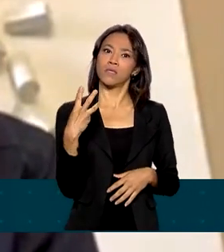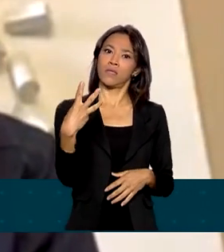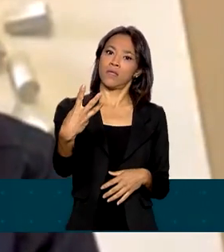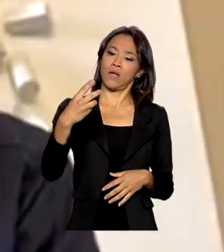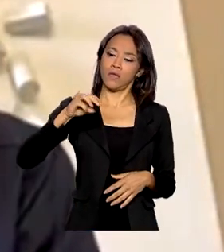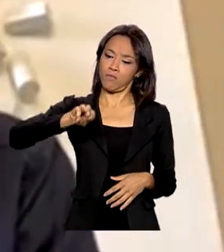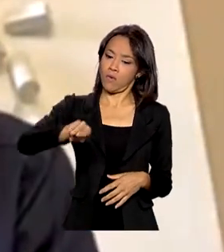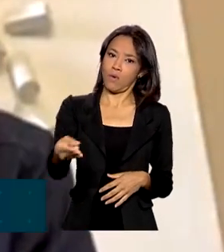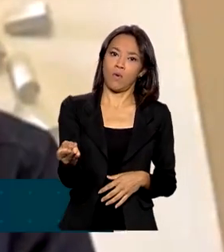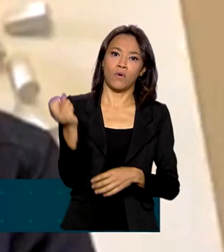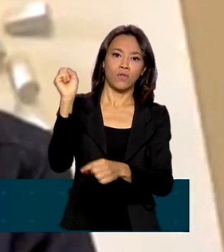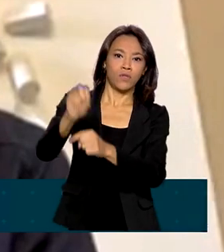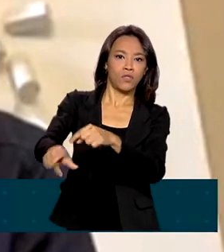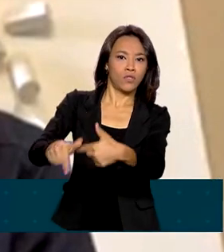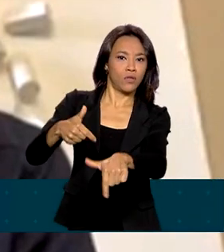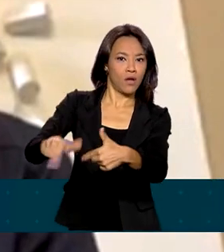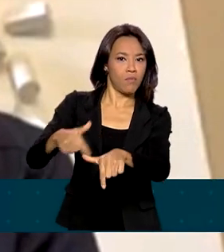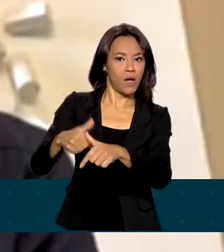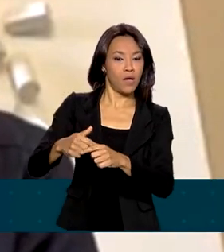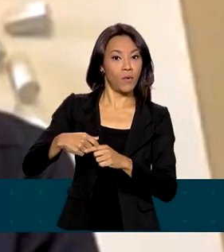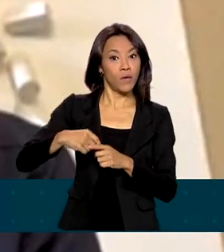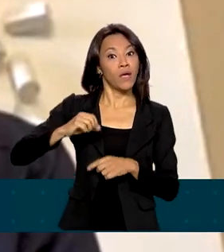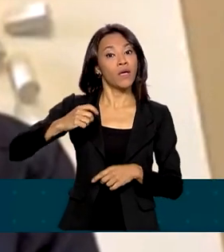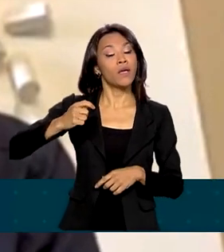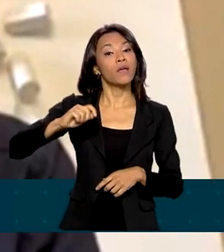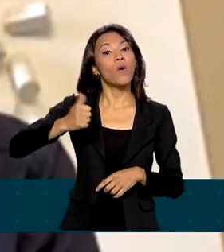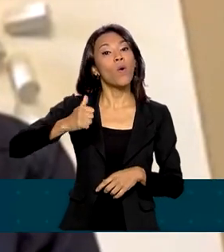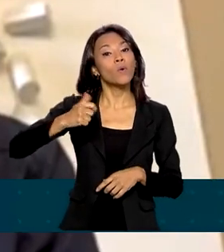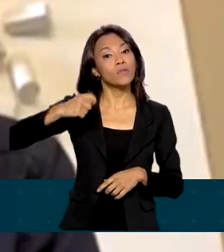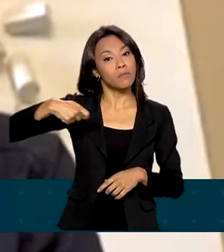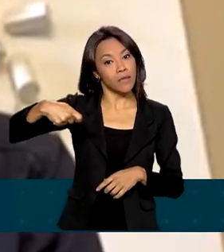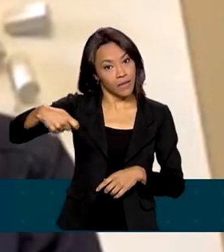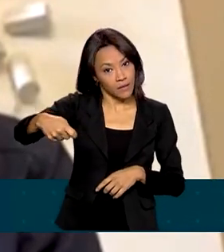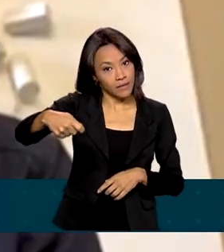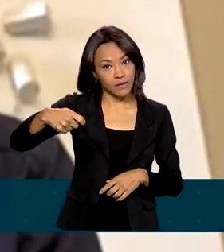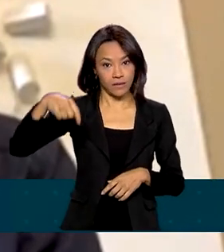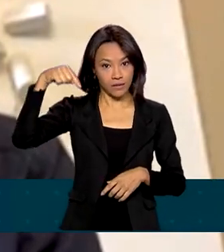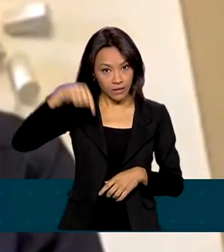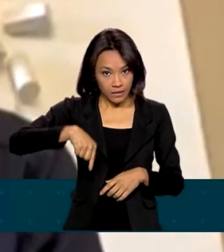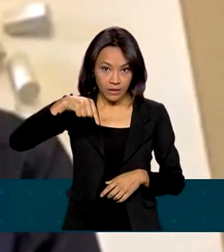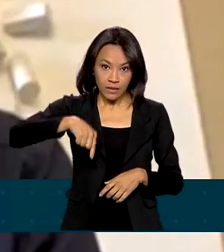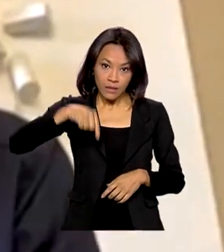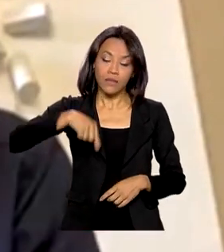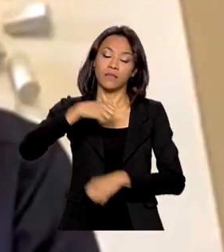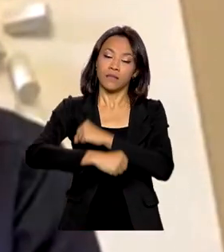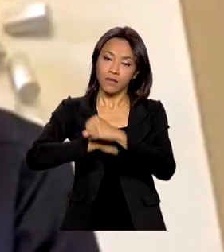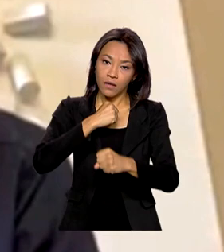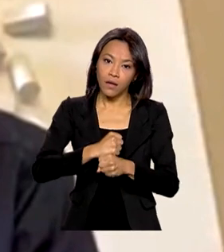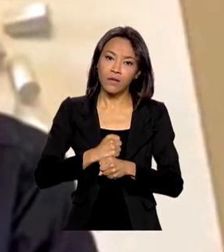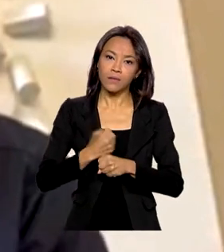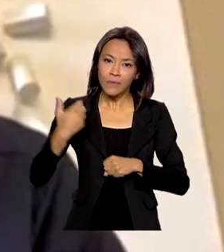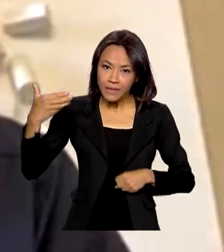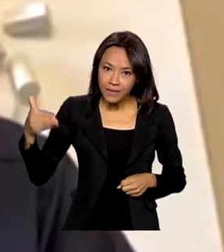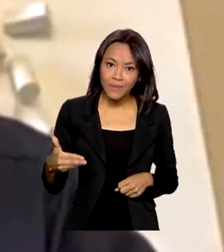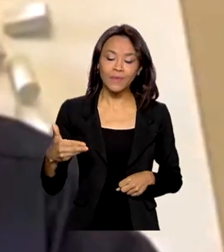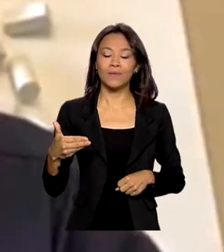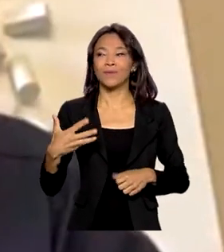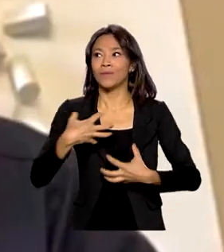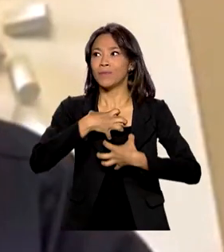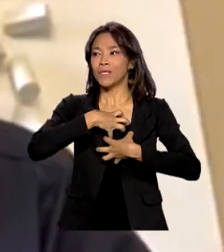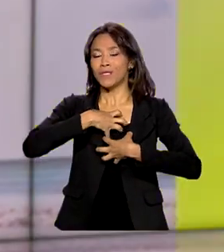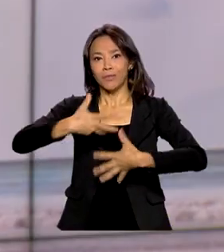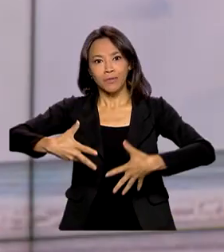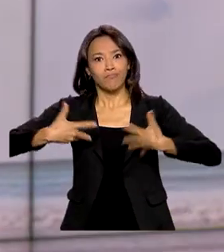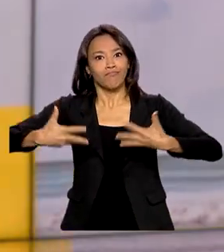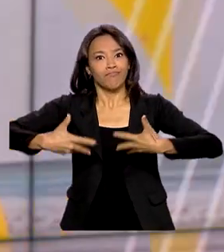gerados nos 11 primeiros meses do ano de 2021, é algo que nos estimula a